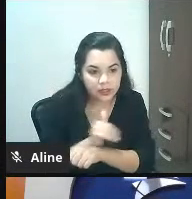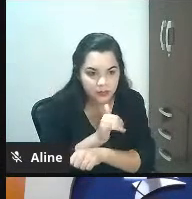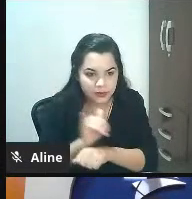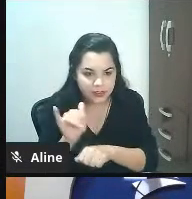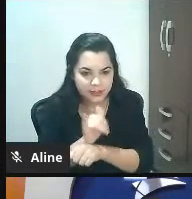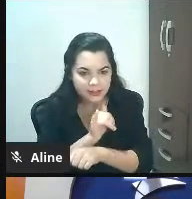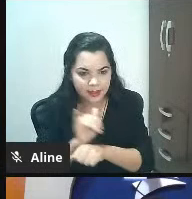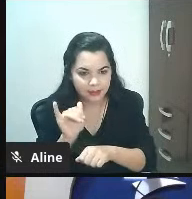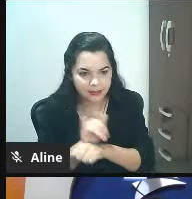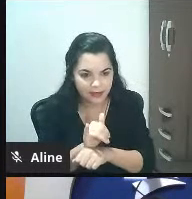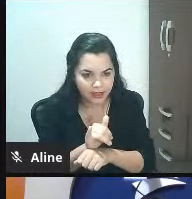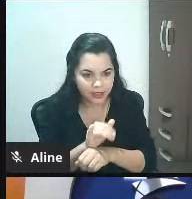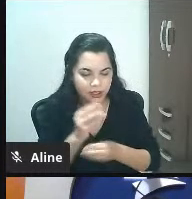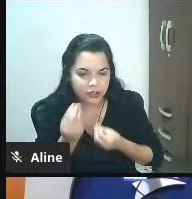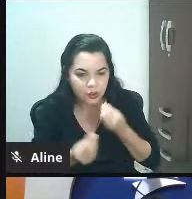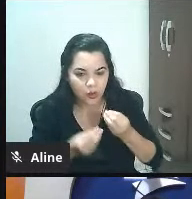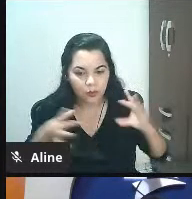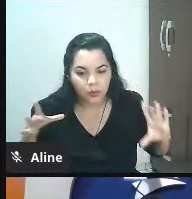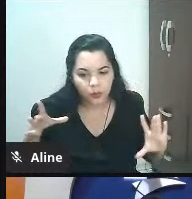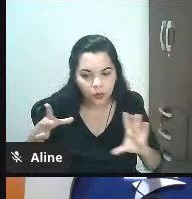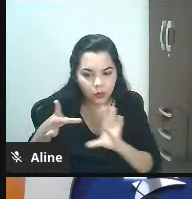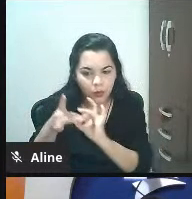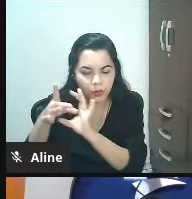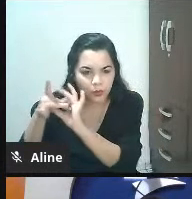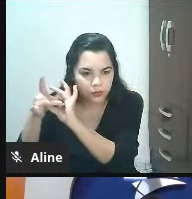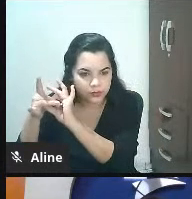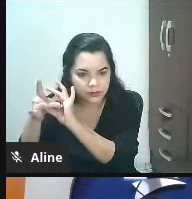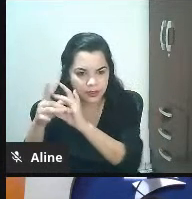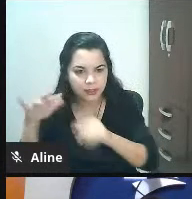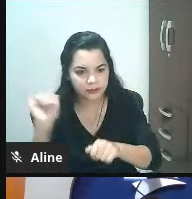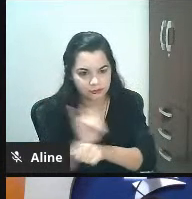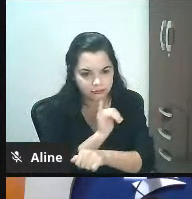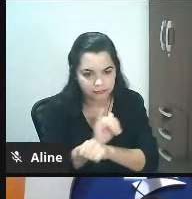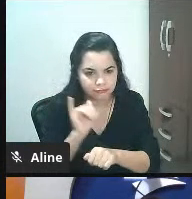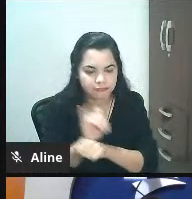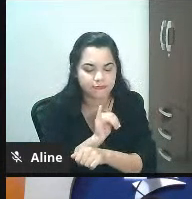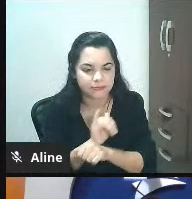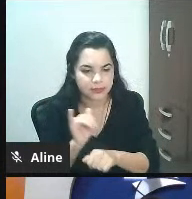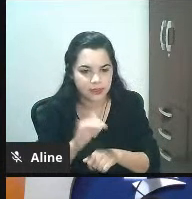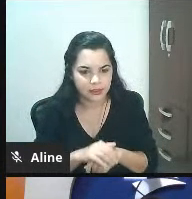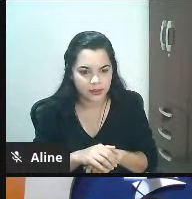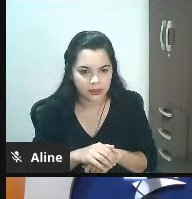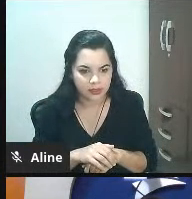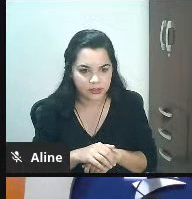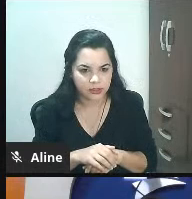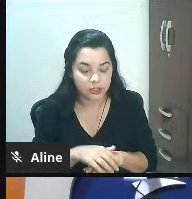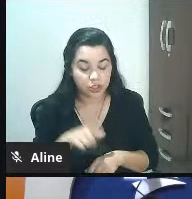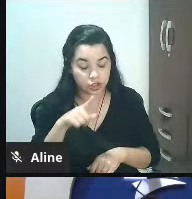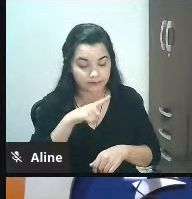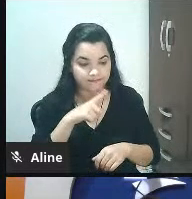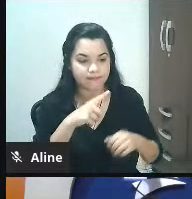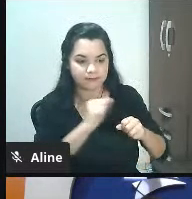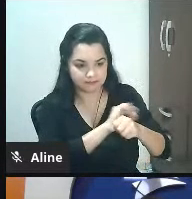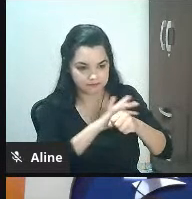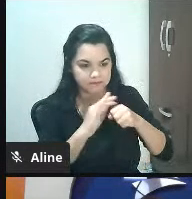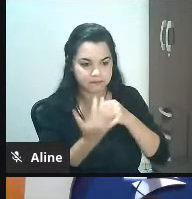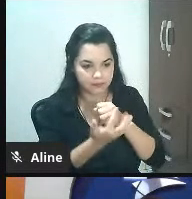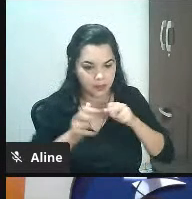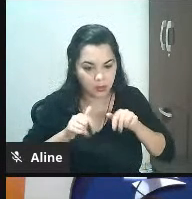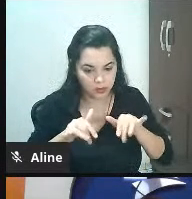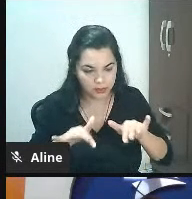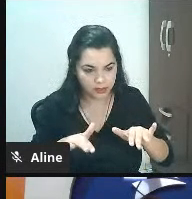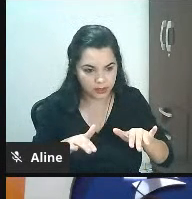estratégia o que é o contexto? o contexto hoje é vivemos uma pandemia vivemos uma